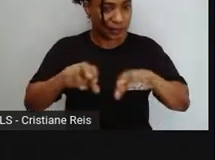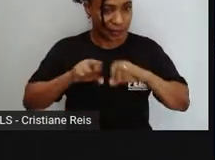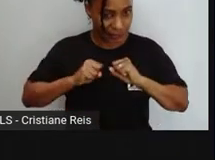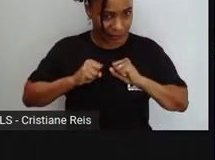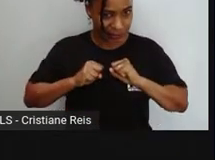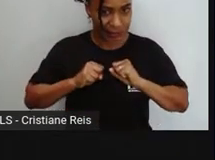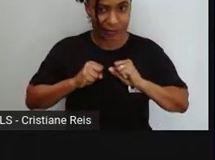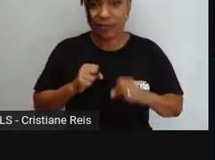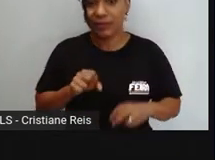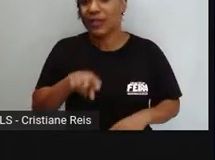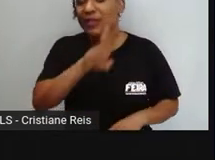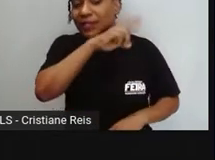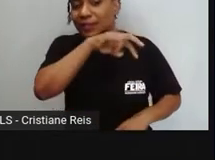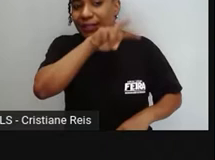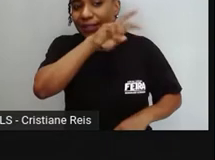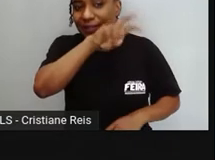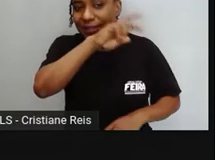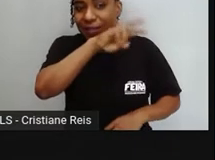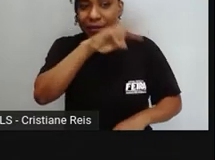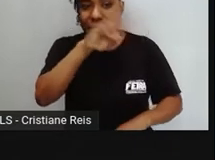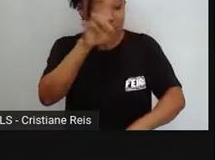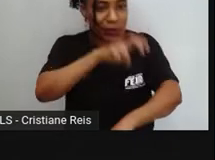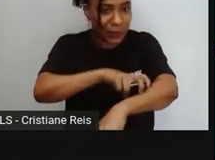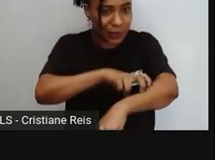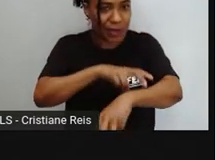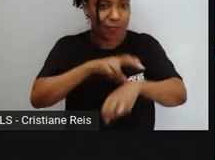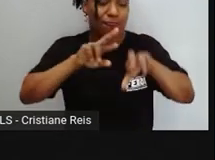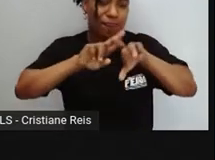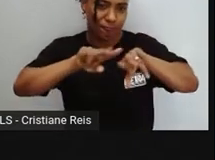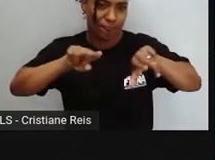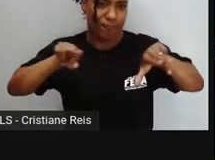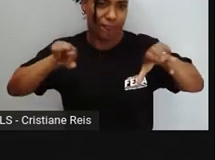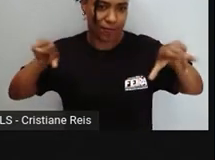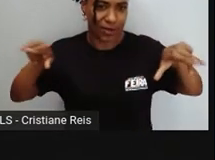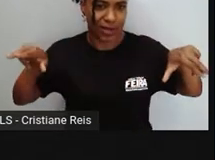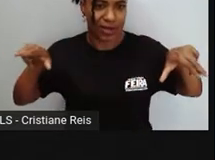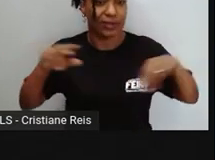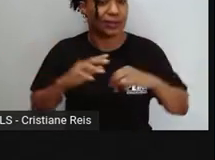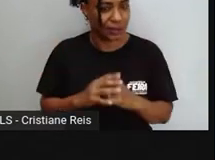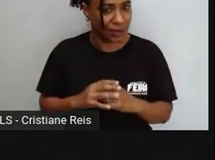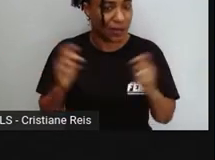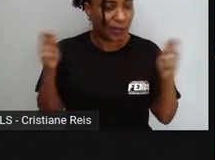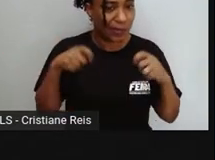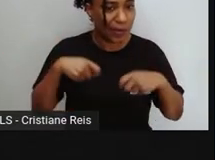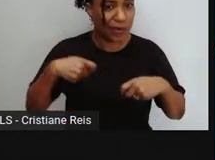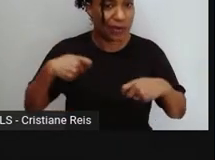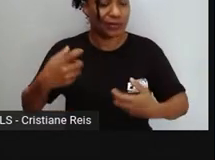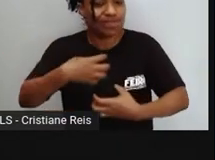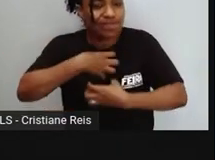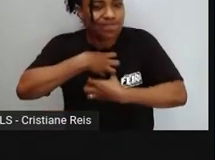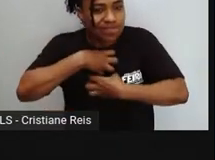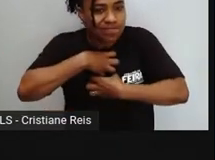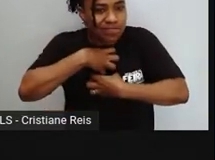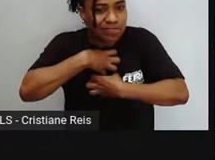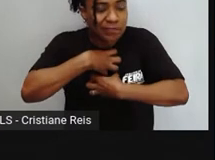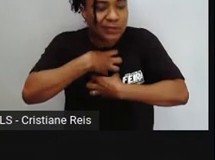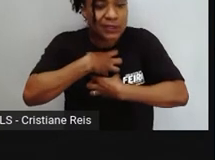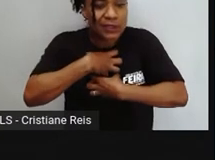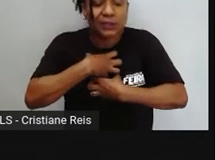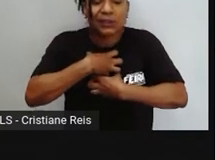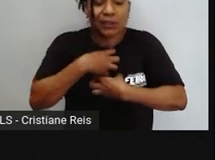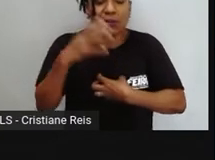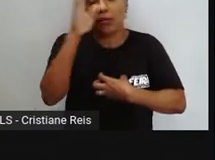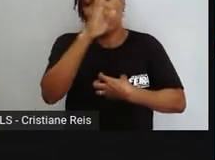aí peçonhas diversas, que podem causar desde sintomas leves até levar à morte. No caso da abelha, a